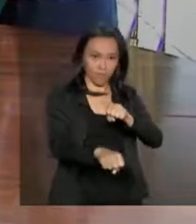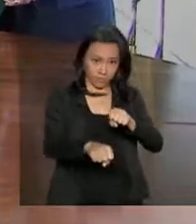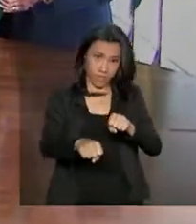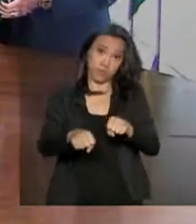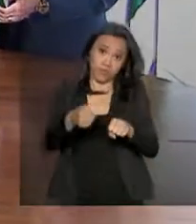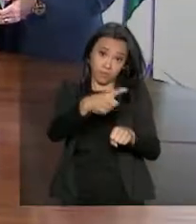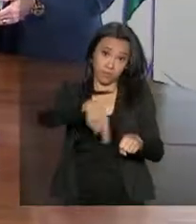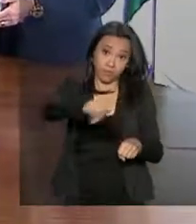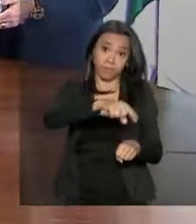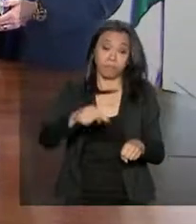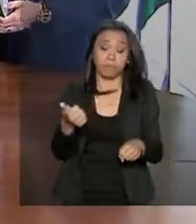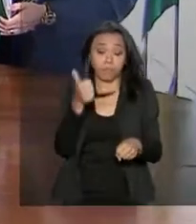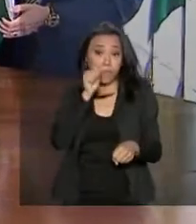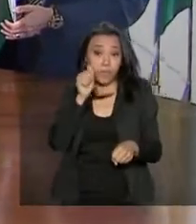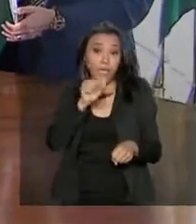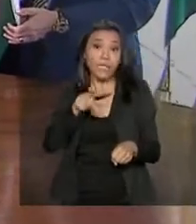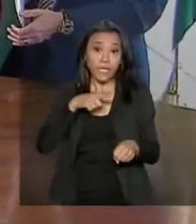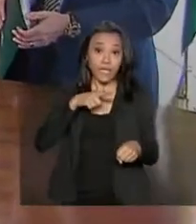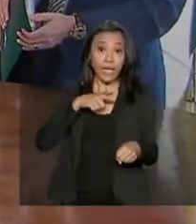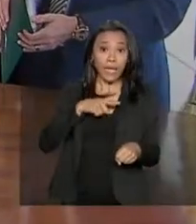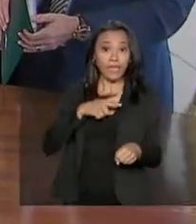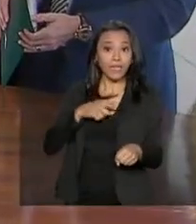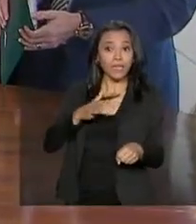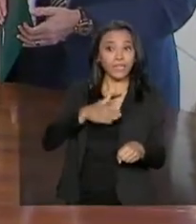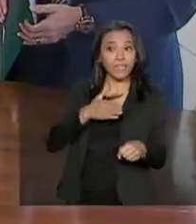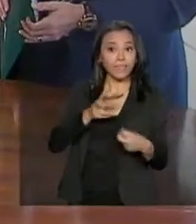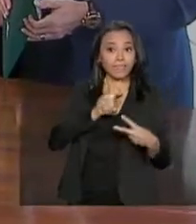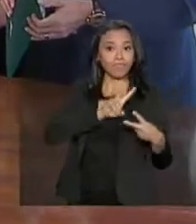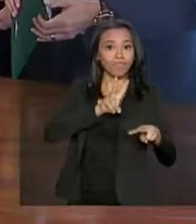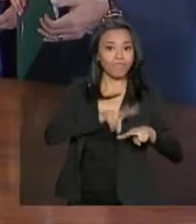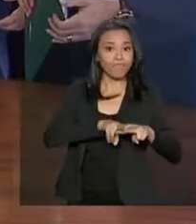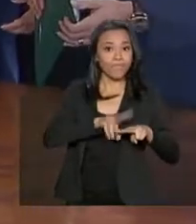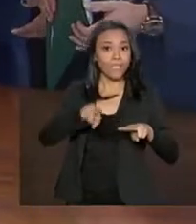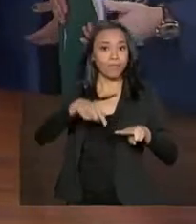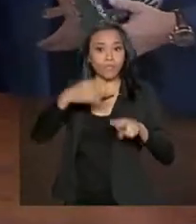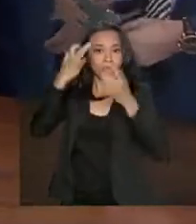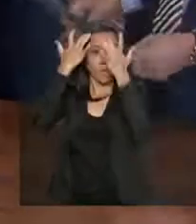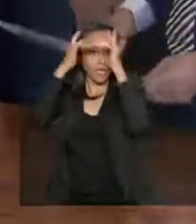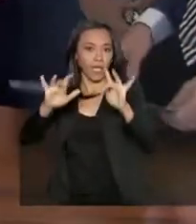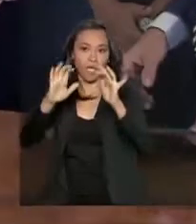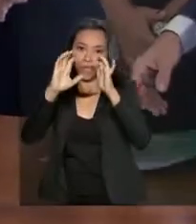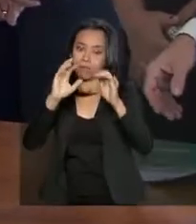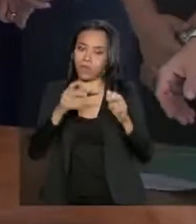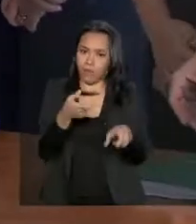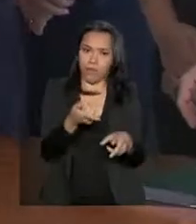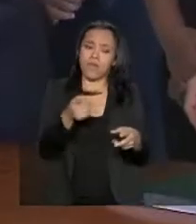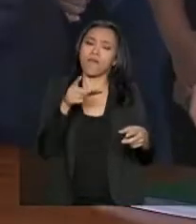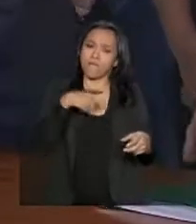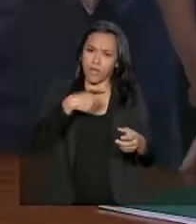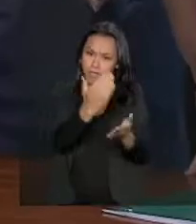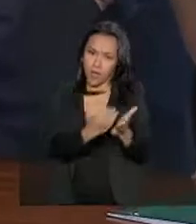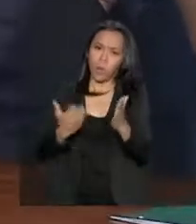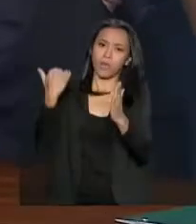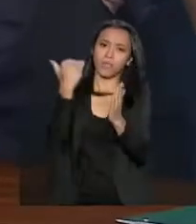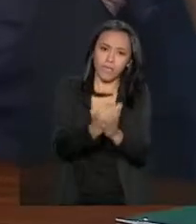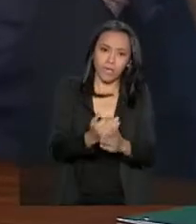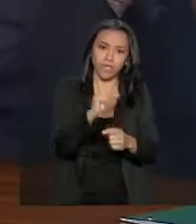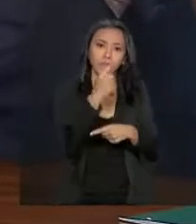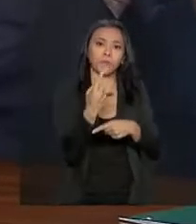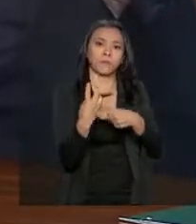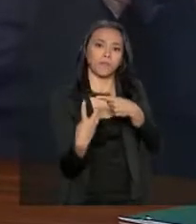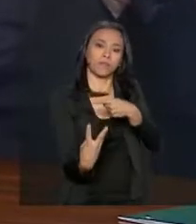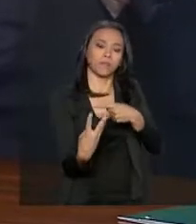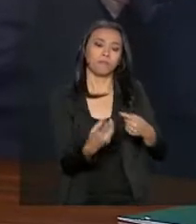protetivas previstas na lei Maria da Penha e descumprir a ordem. Nessa situação, a sentença será aumentada em um terço.